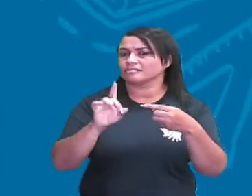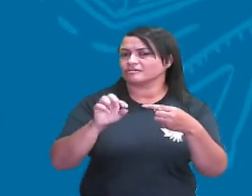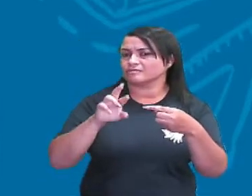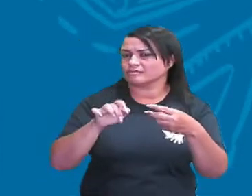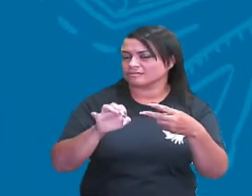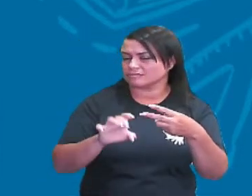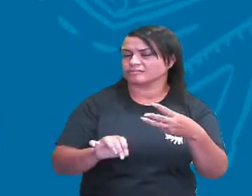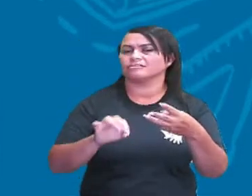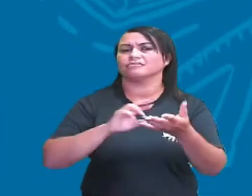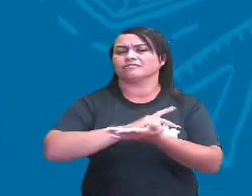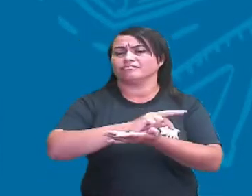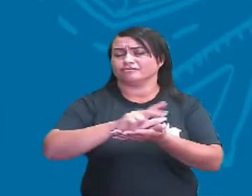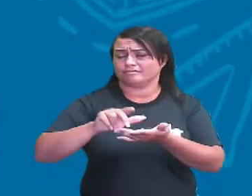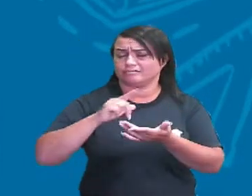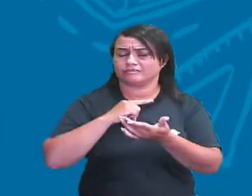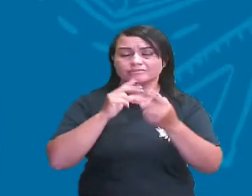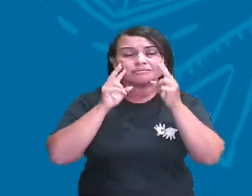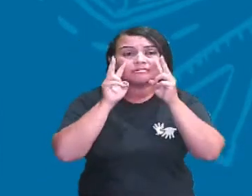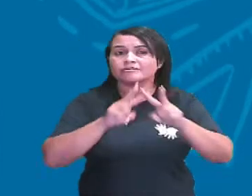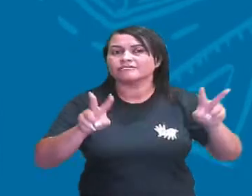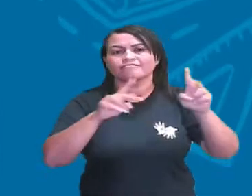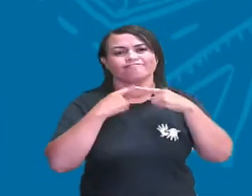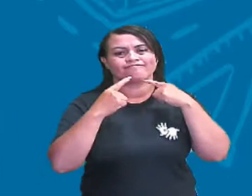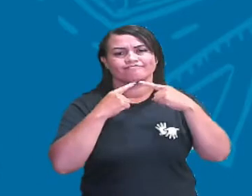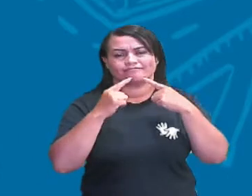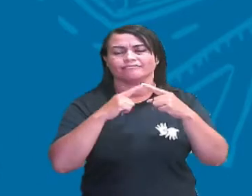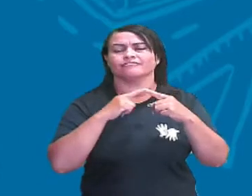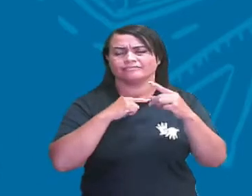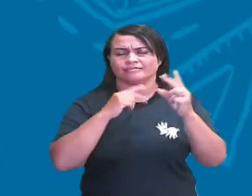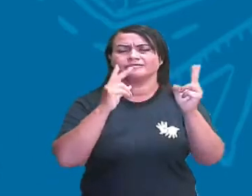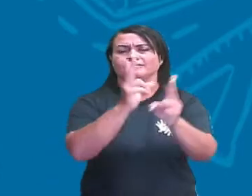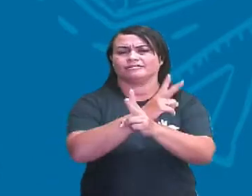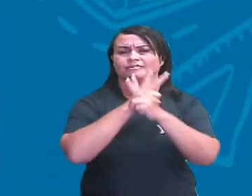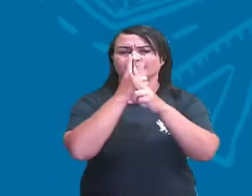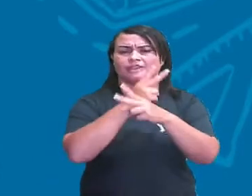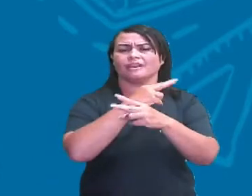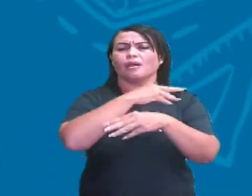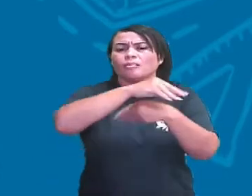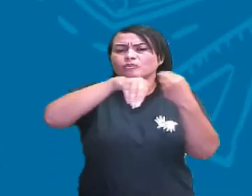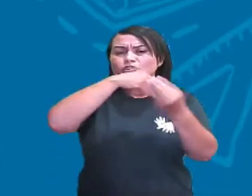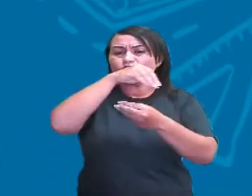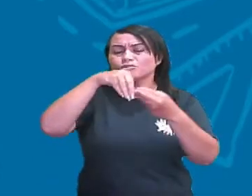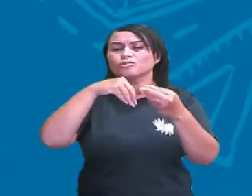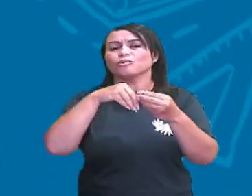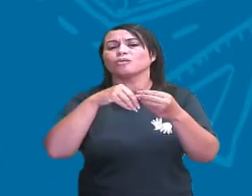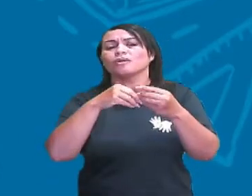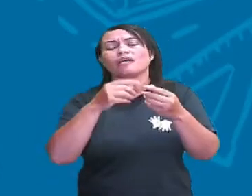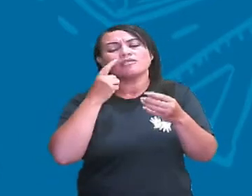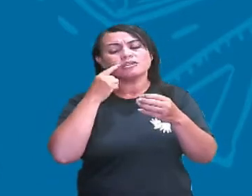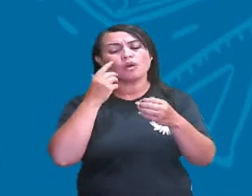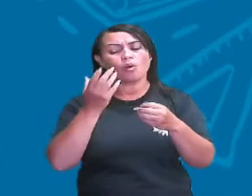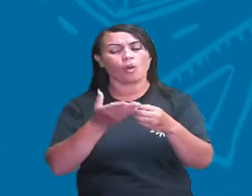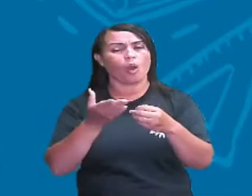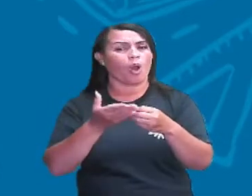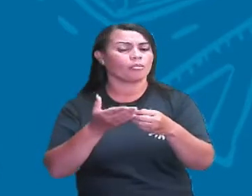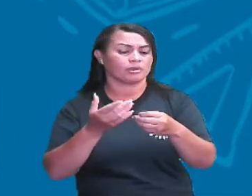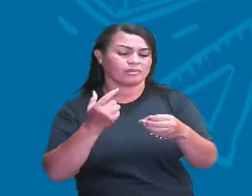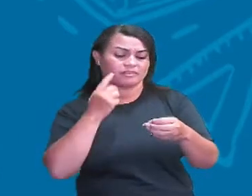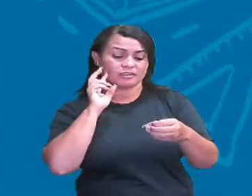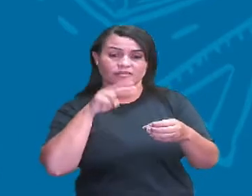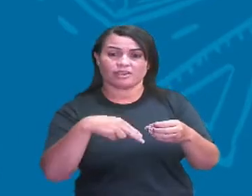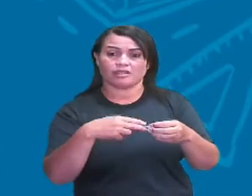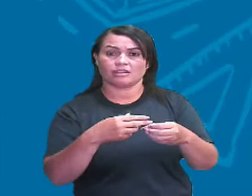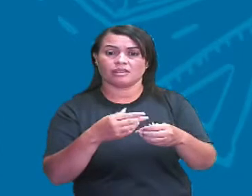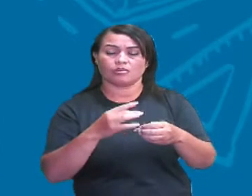No entanto, nós não os observamos. Nós sabemos que é uma mistura homogênea. Então, ao ver um copo vazio, aparentemente